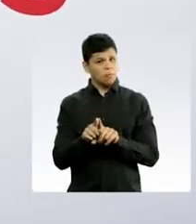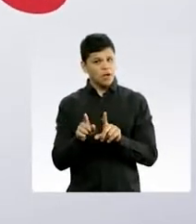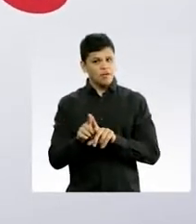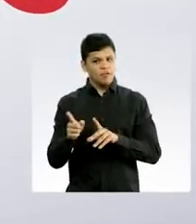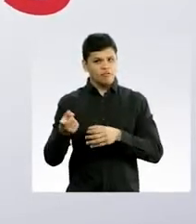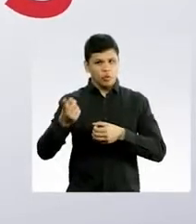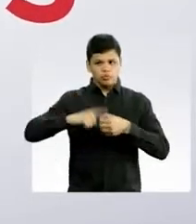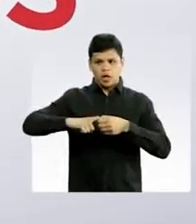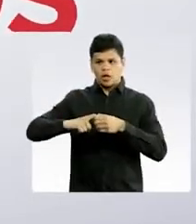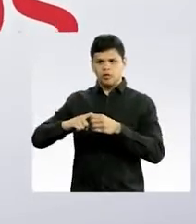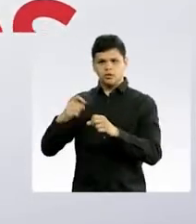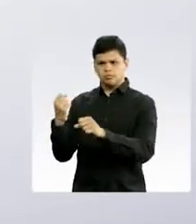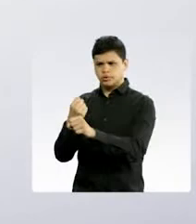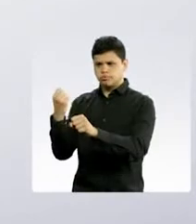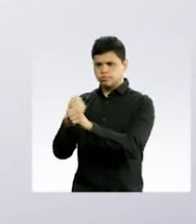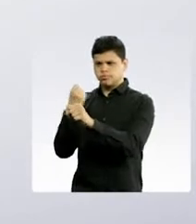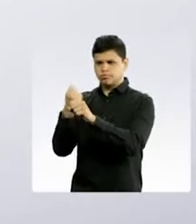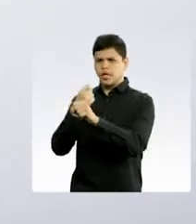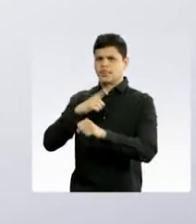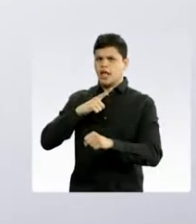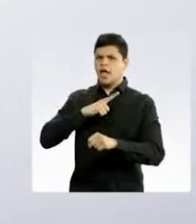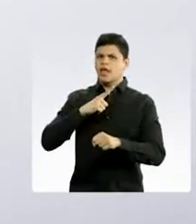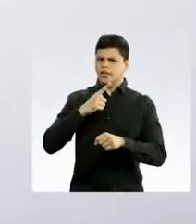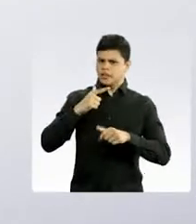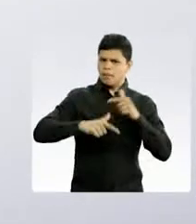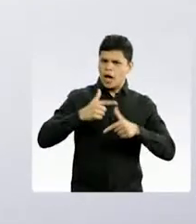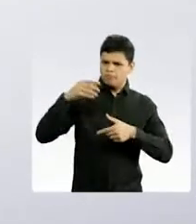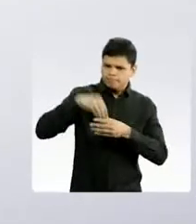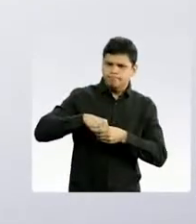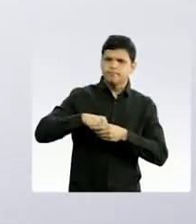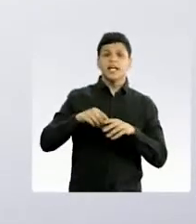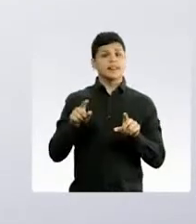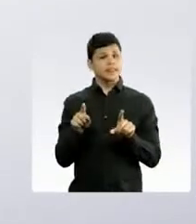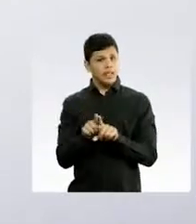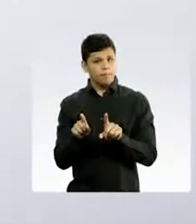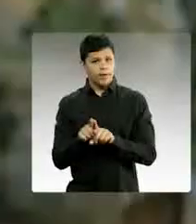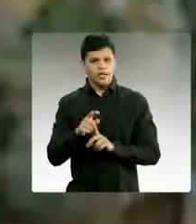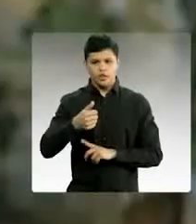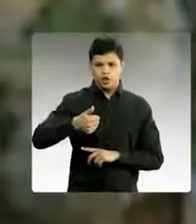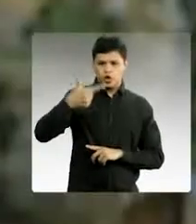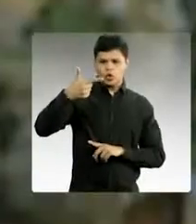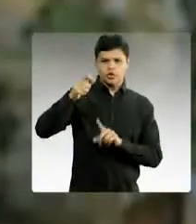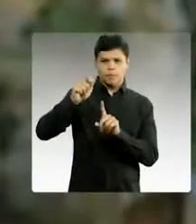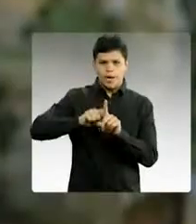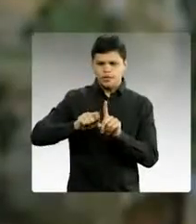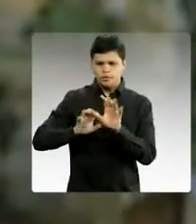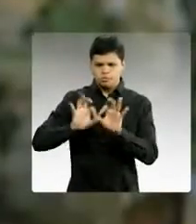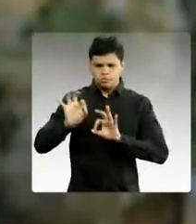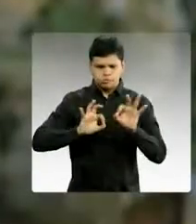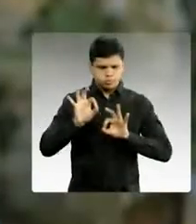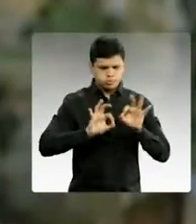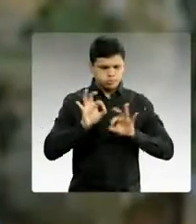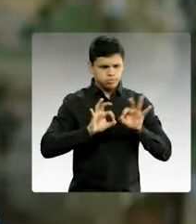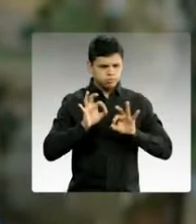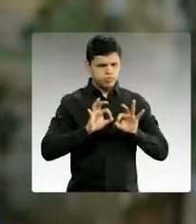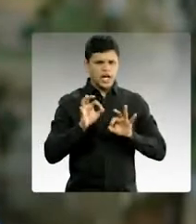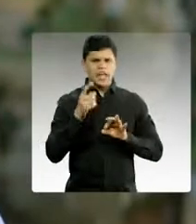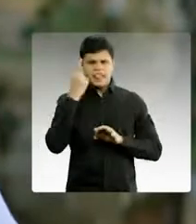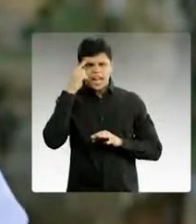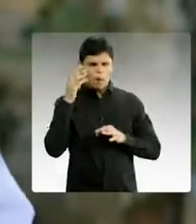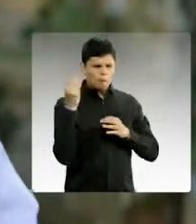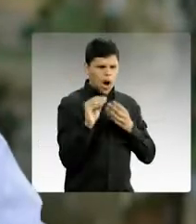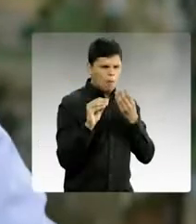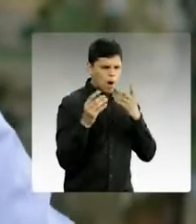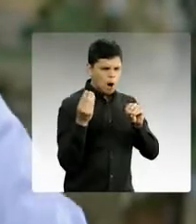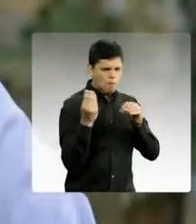e retomar as obras que geram mais empregos. Além disso, em 12 meses, vamos planejar e